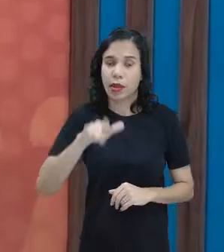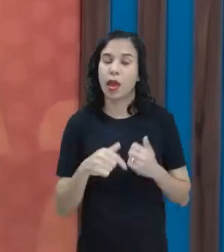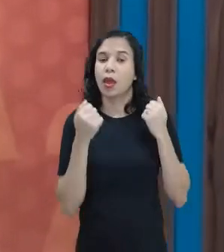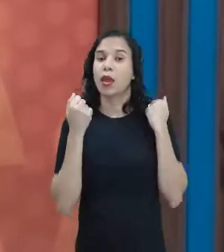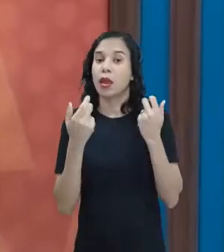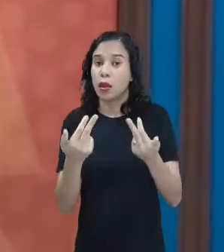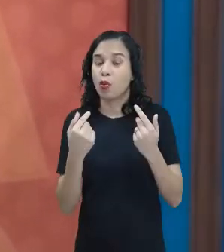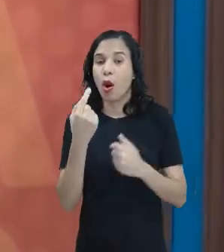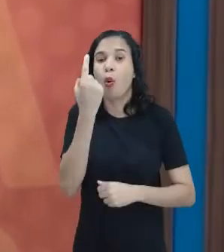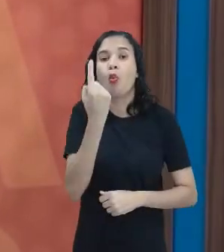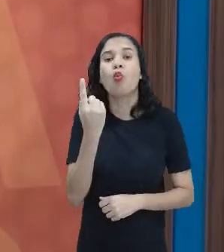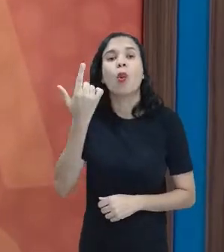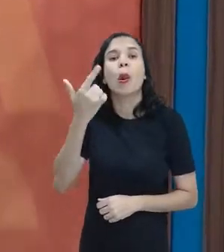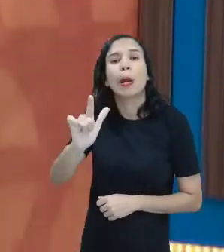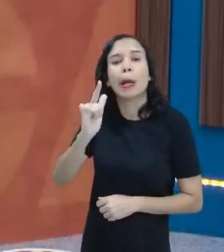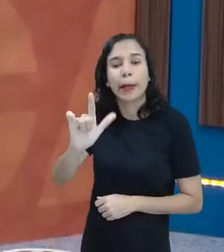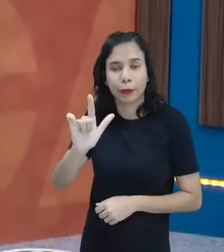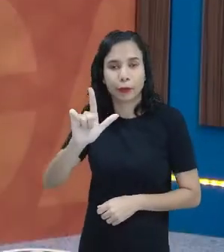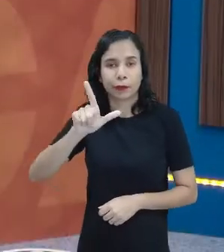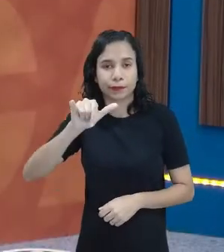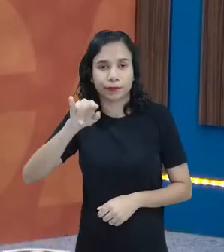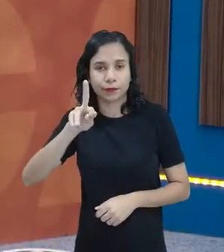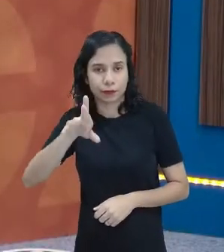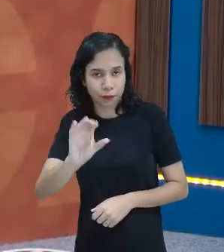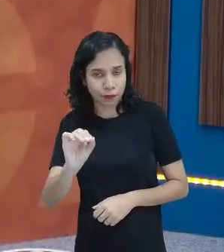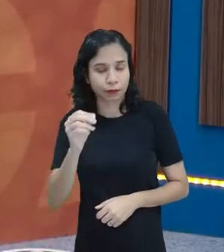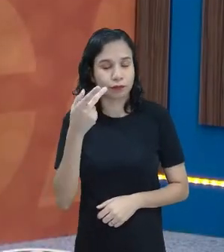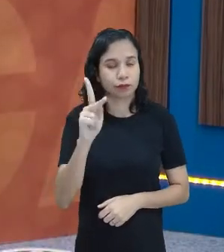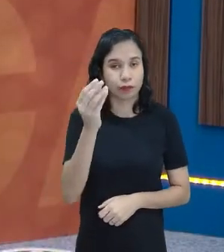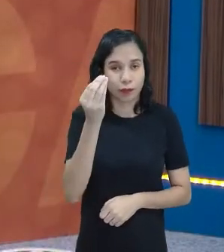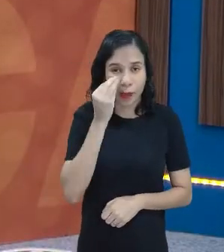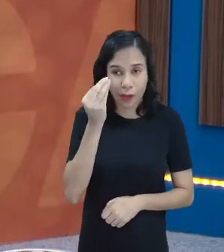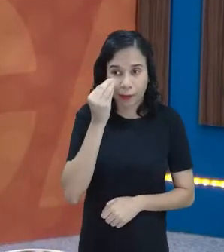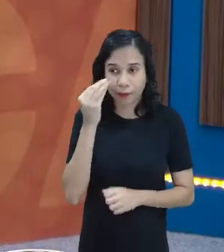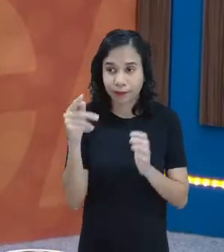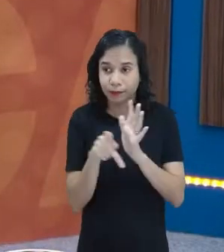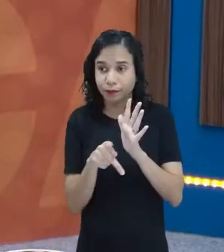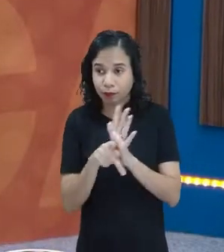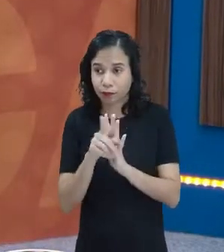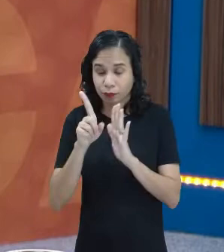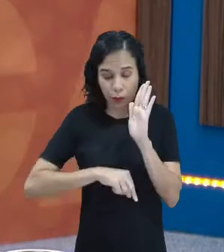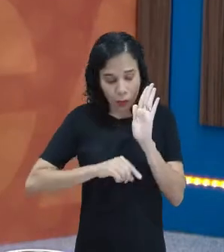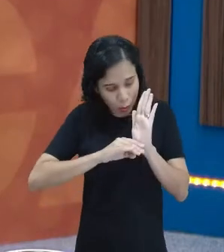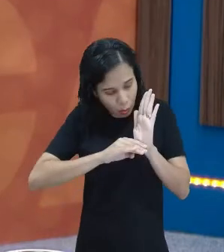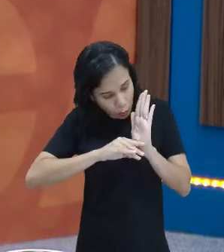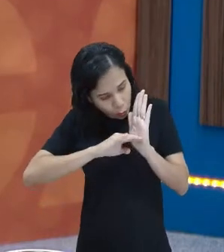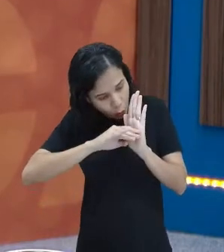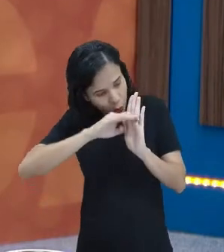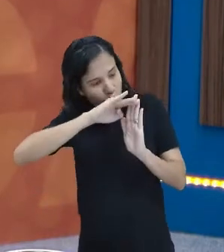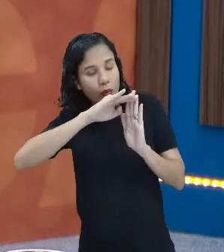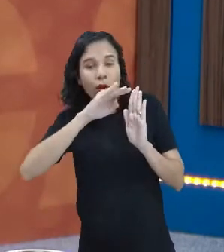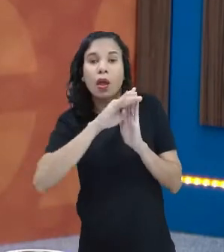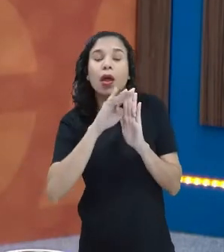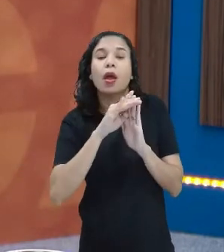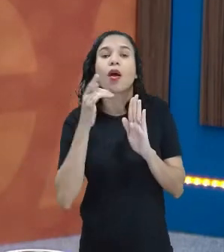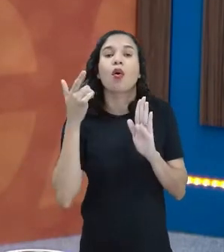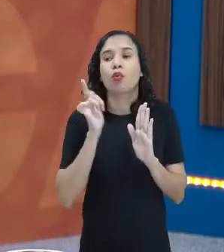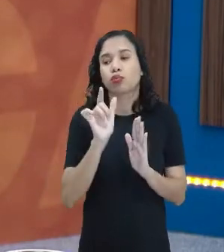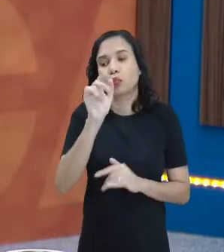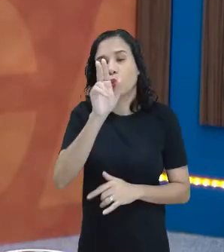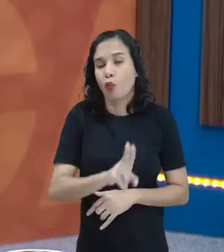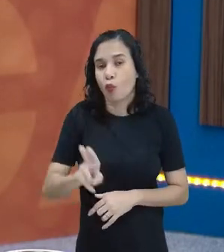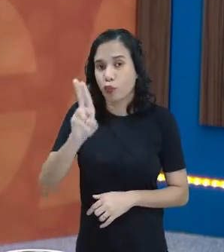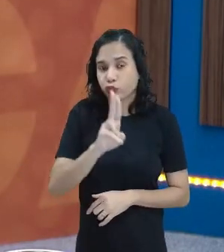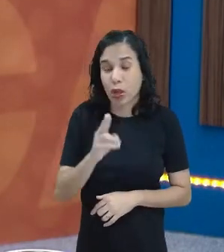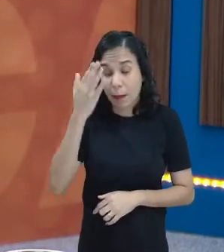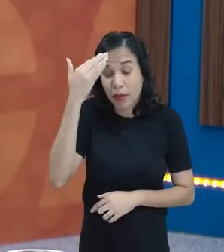mesmo que um litro. Então, se vocês observarem, esse aqui é um instrumento que eu tenho